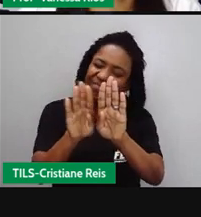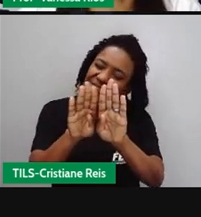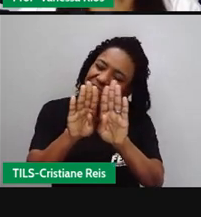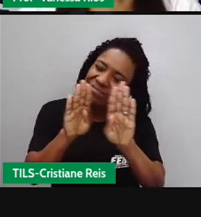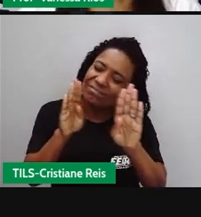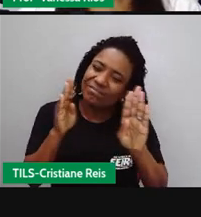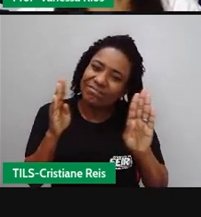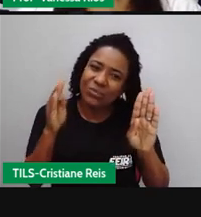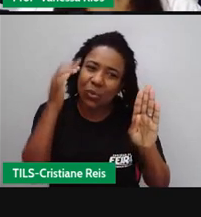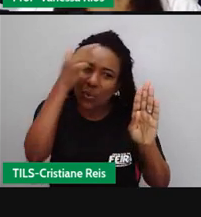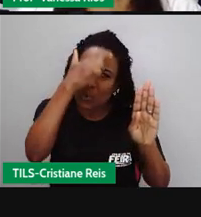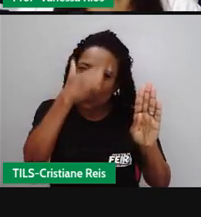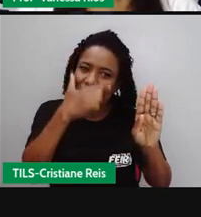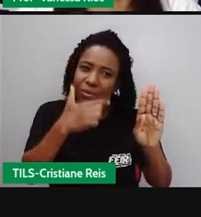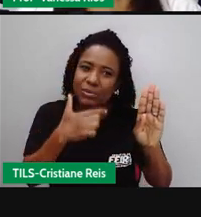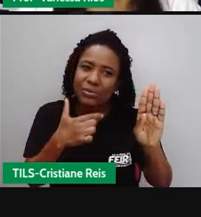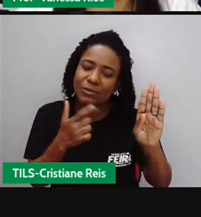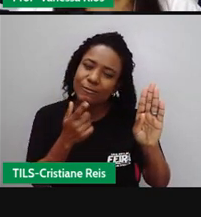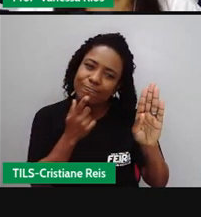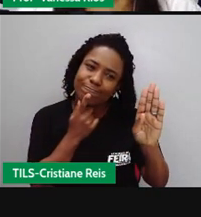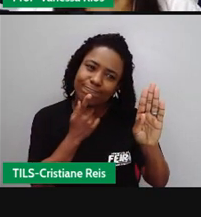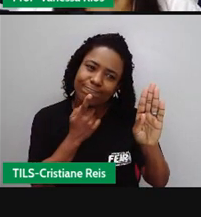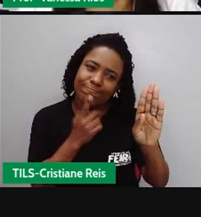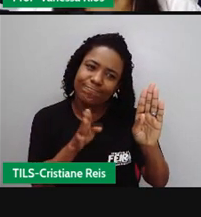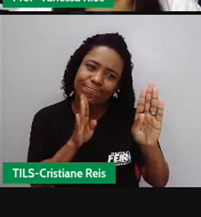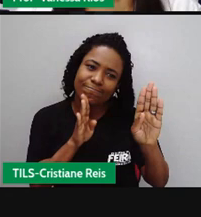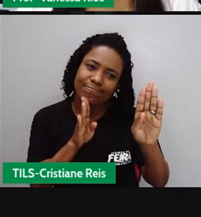seria pitia